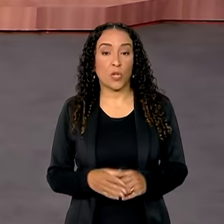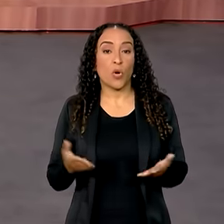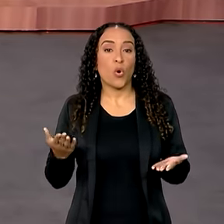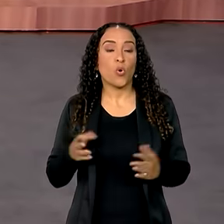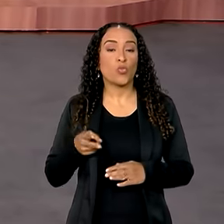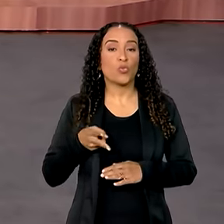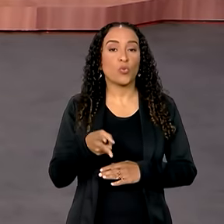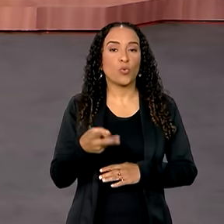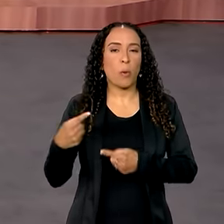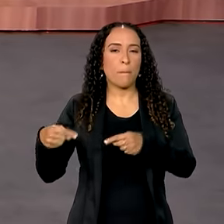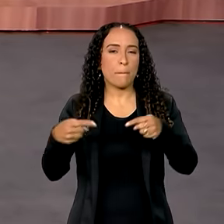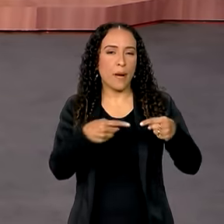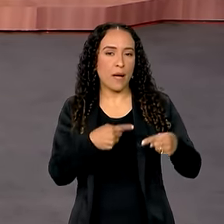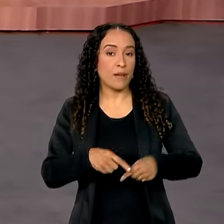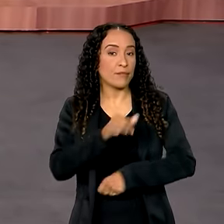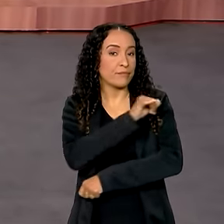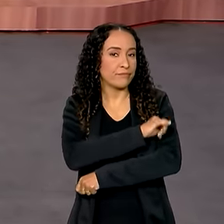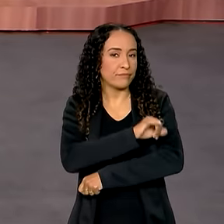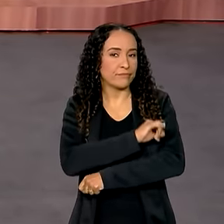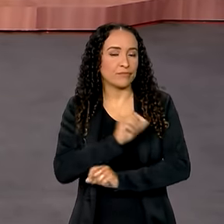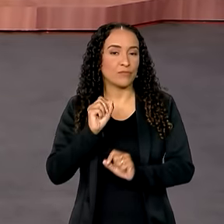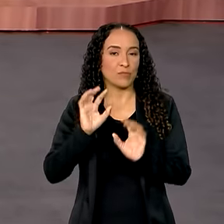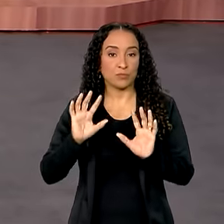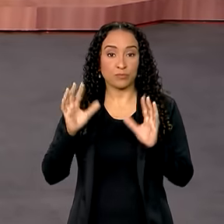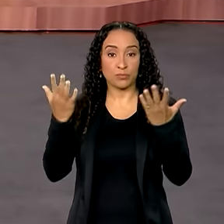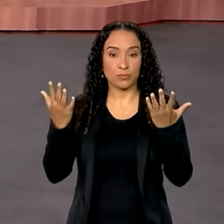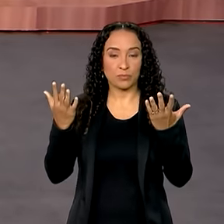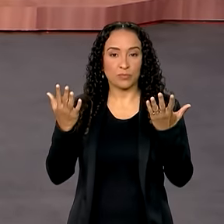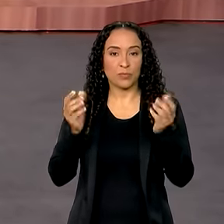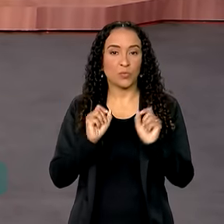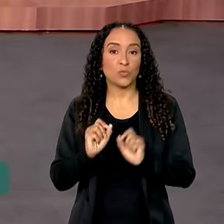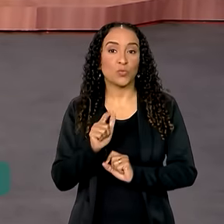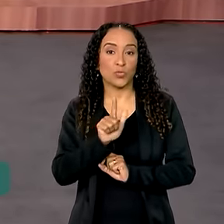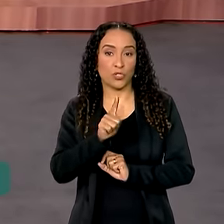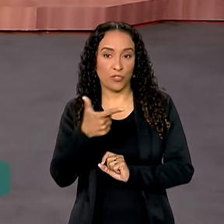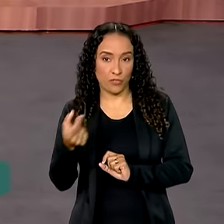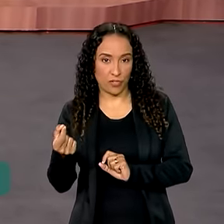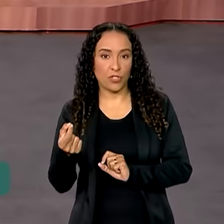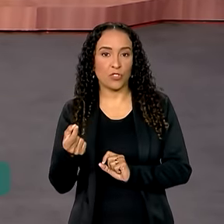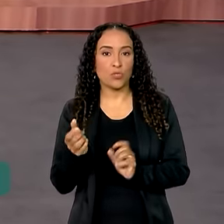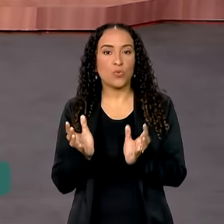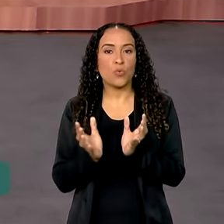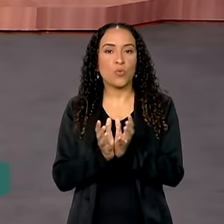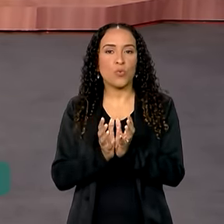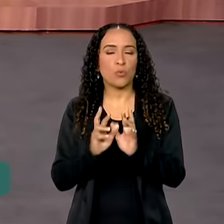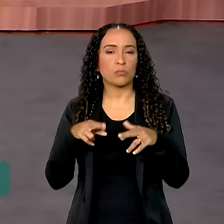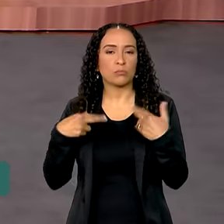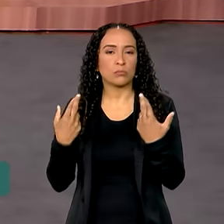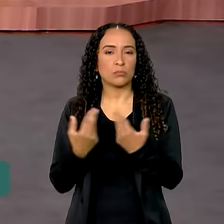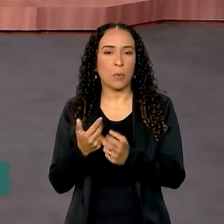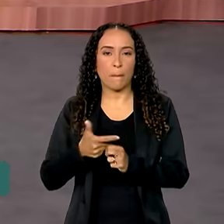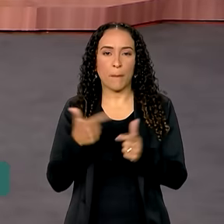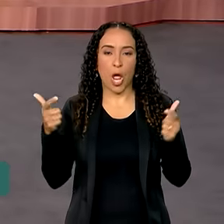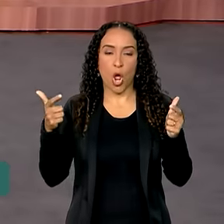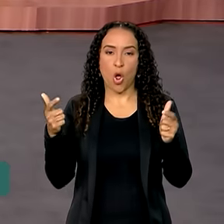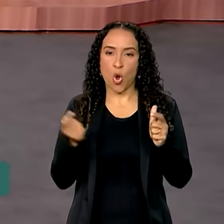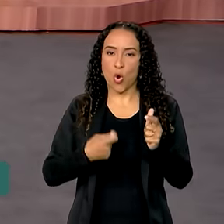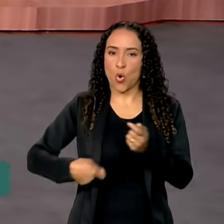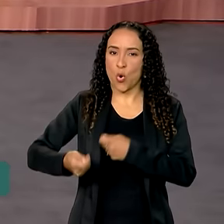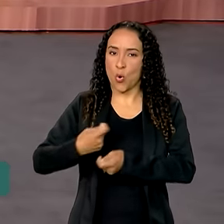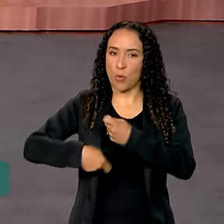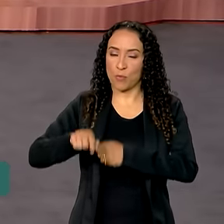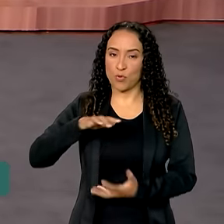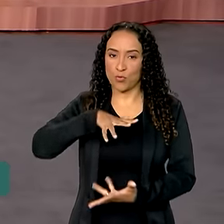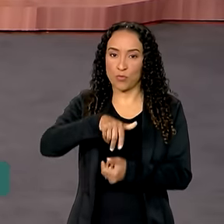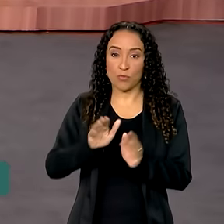Hoje continuam os debates no Rio de Janeiro no encontro paralelo ao G20, o grupo que reúne as maiores economias do mundo.